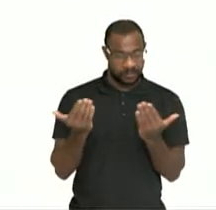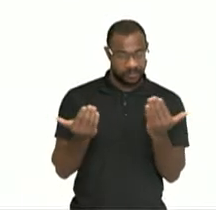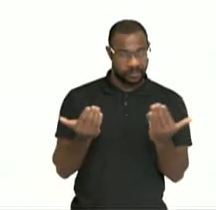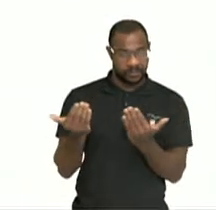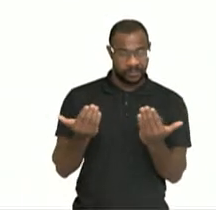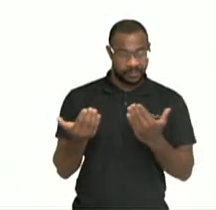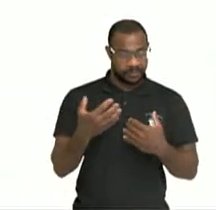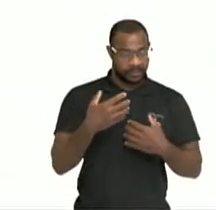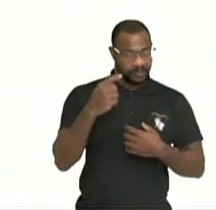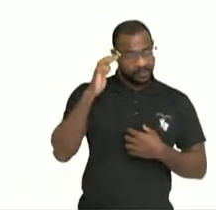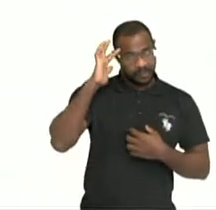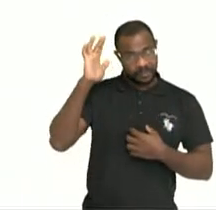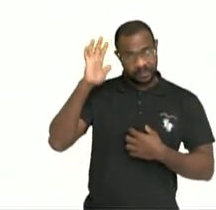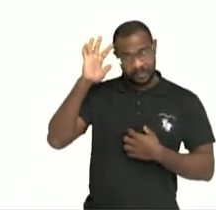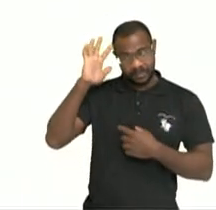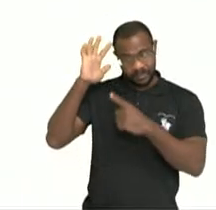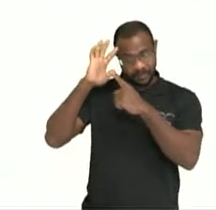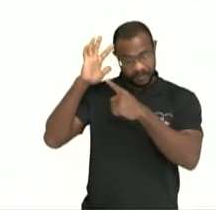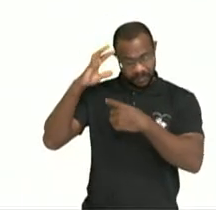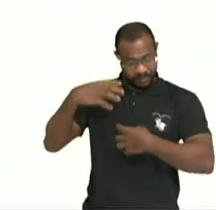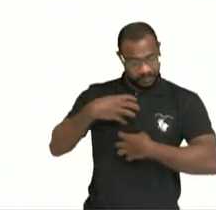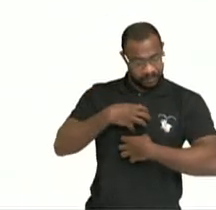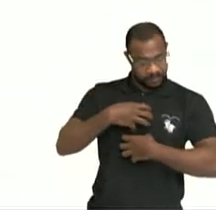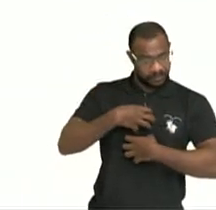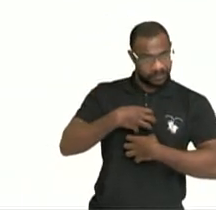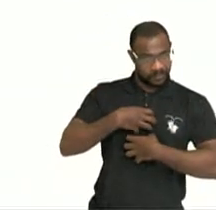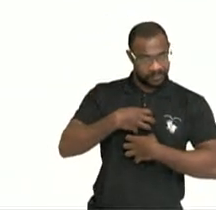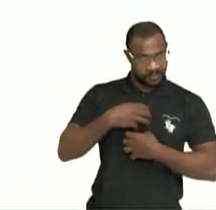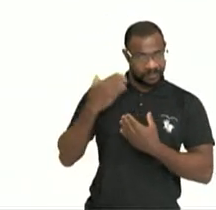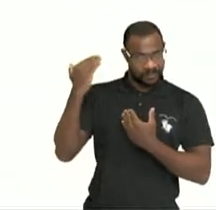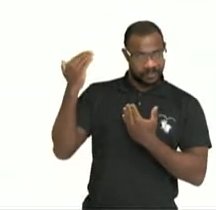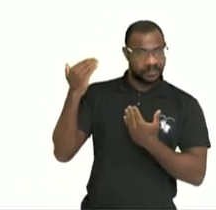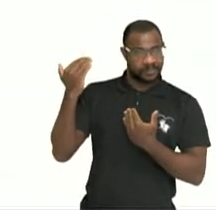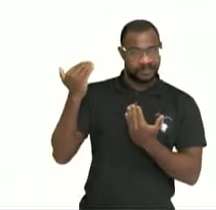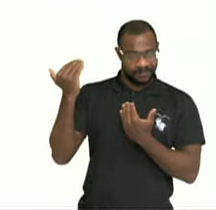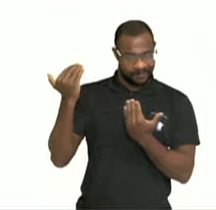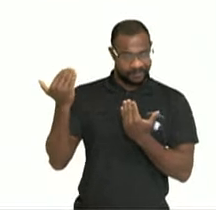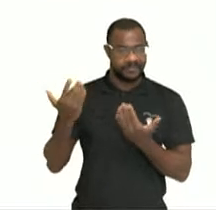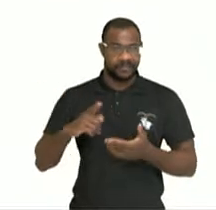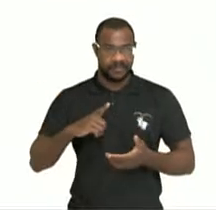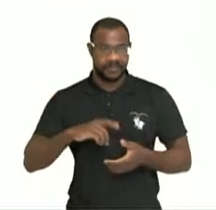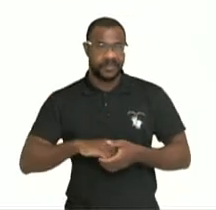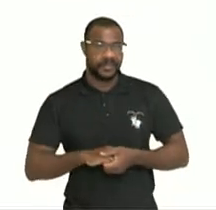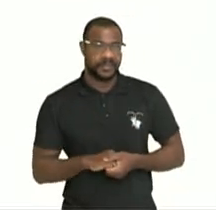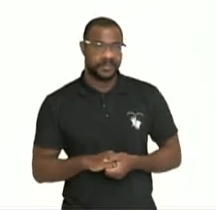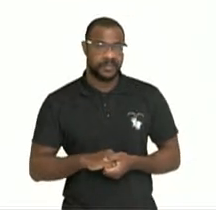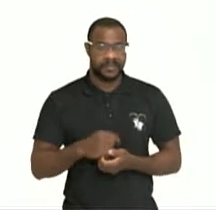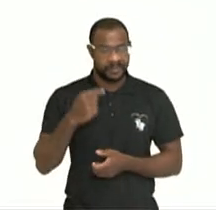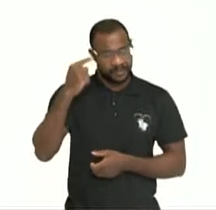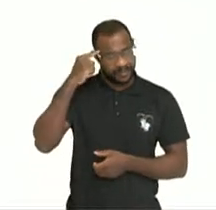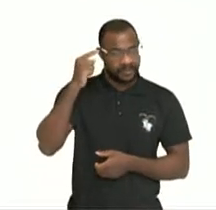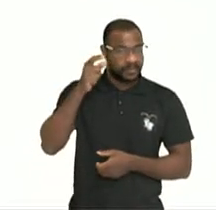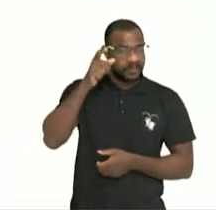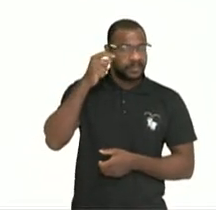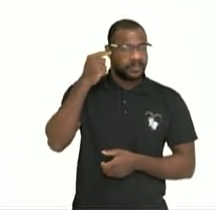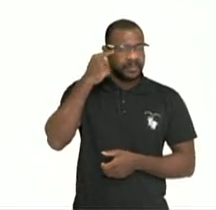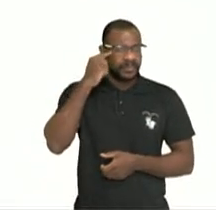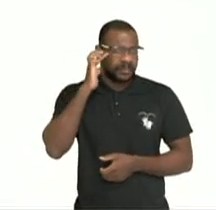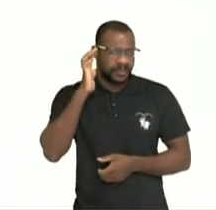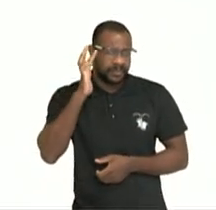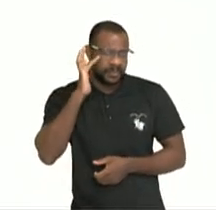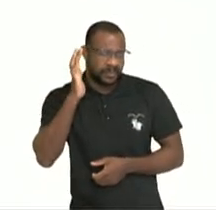sensações. Lembrando que a metáfora é uma comparação subentendida. Penso com os olhos e com os